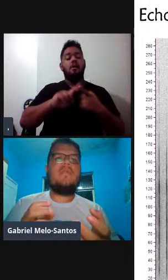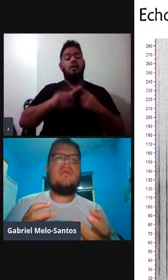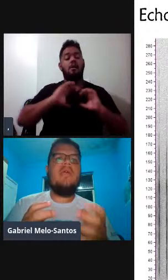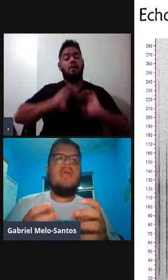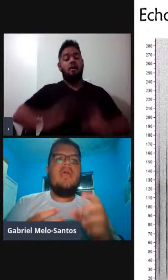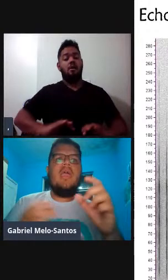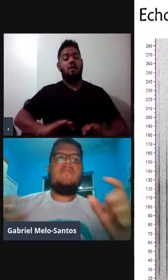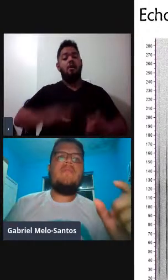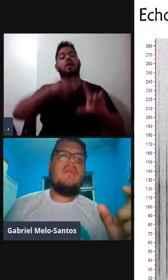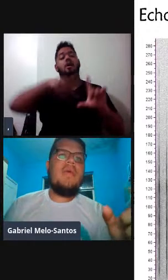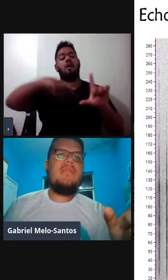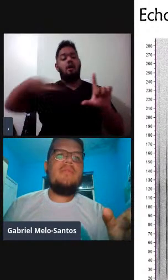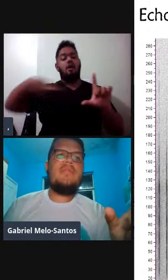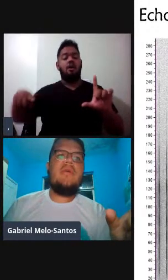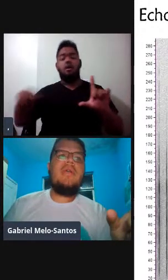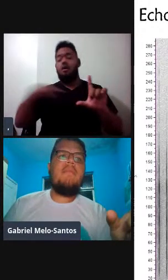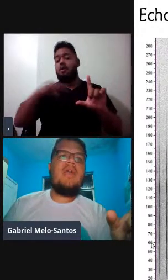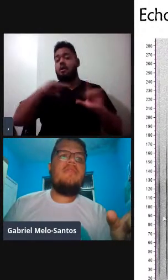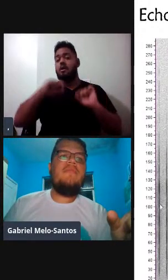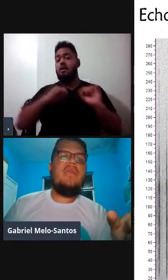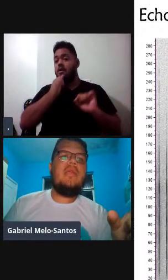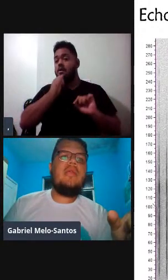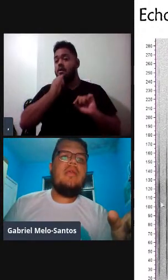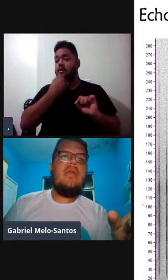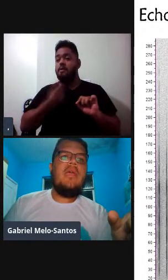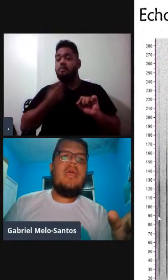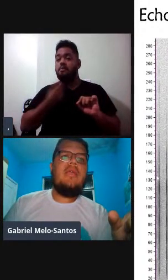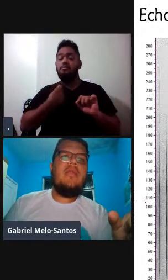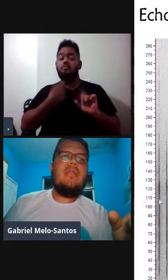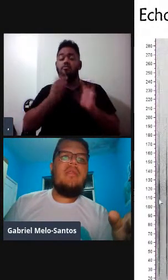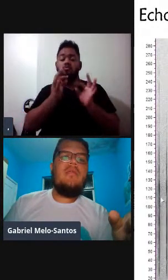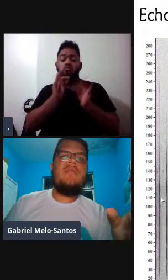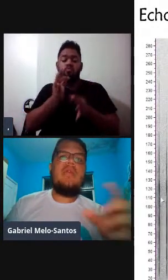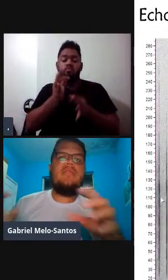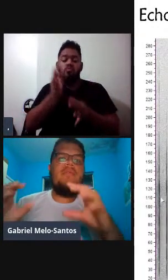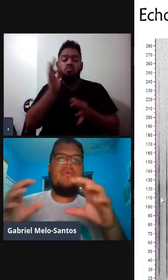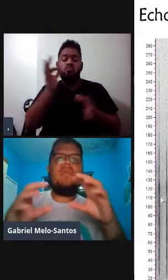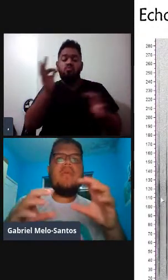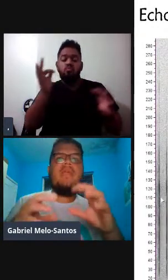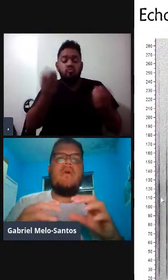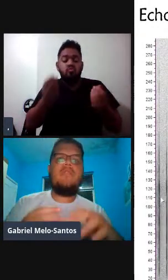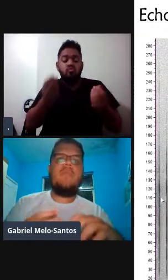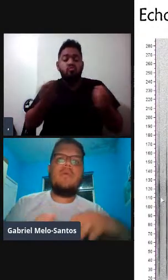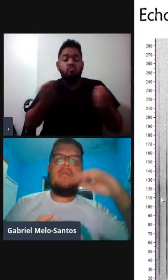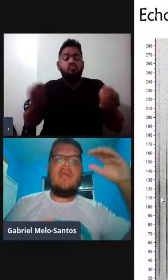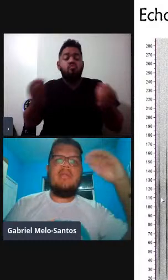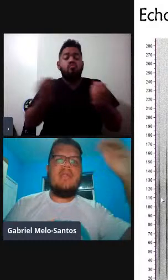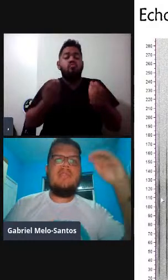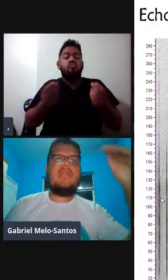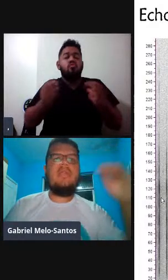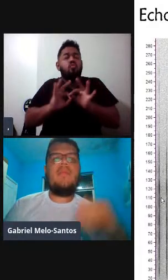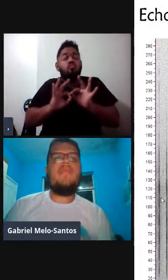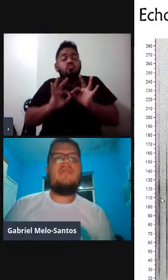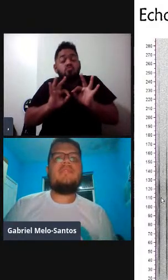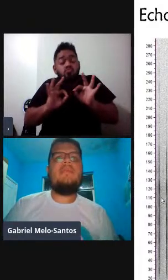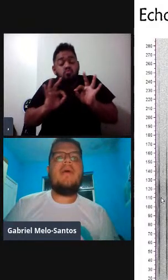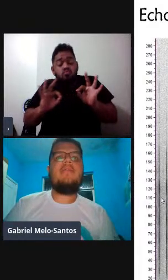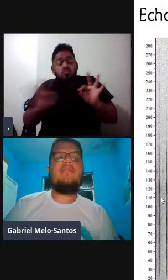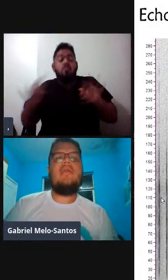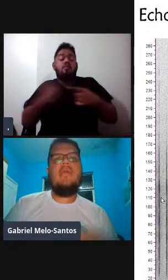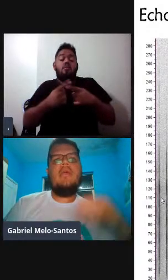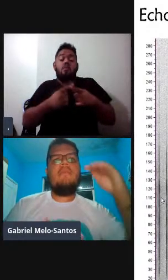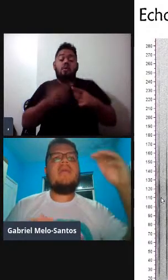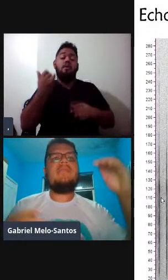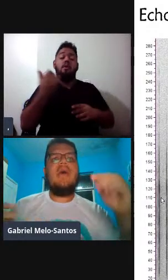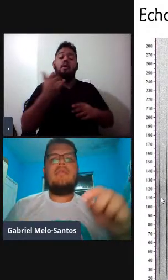comprimento de onda, eles vão ter uma resolução aí mais fina em objetos um pouquinho menores, porque a energia está em uma frequência